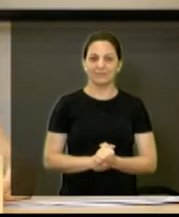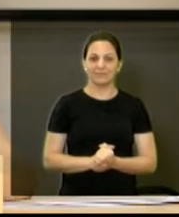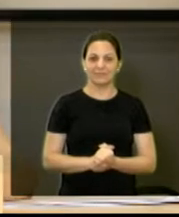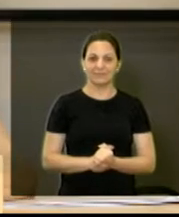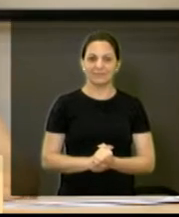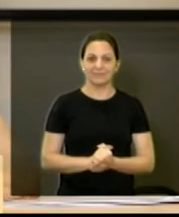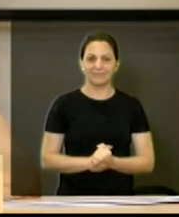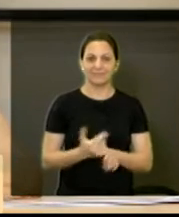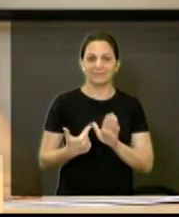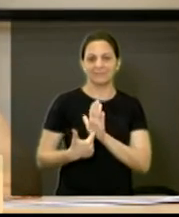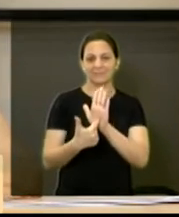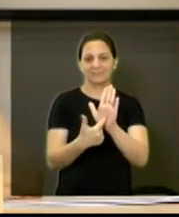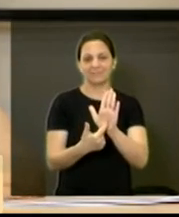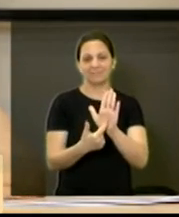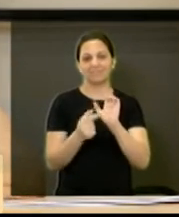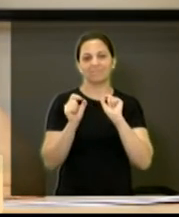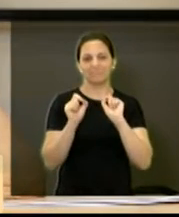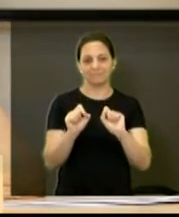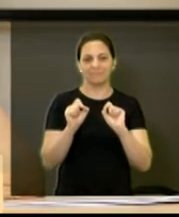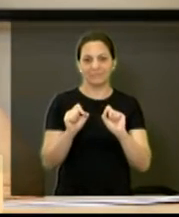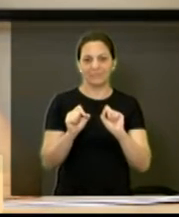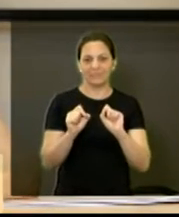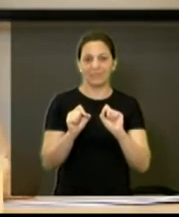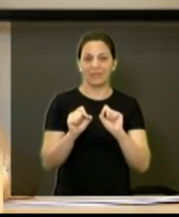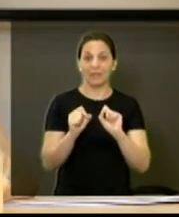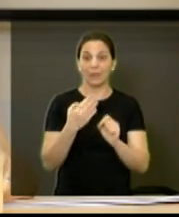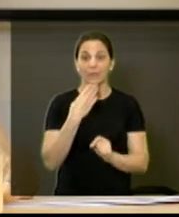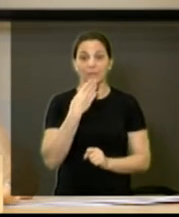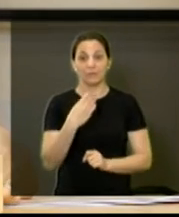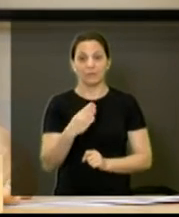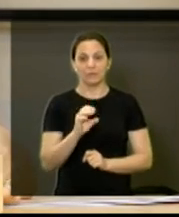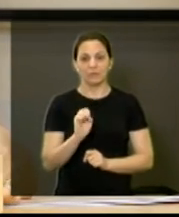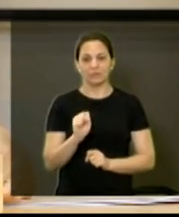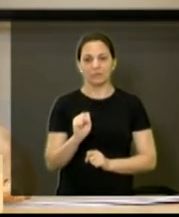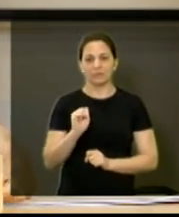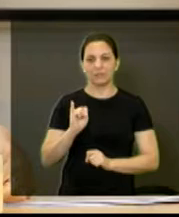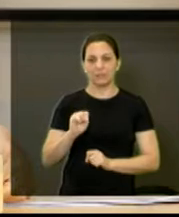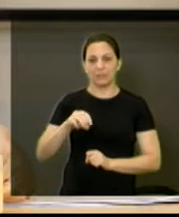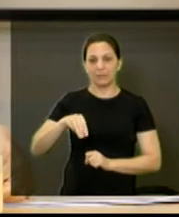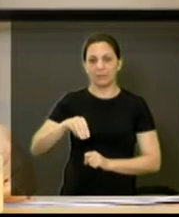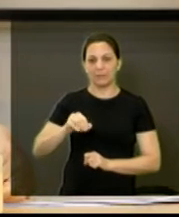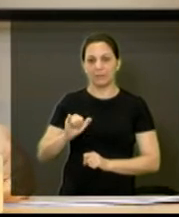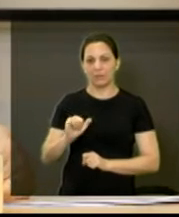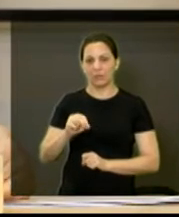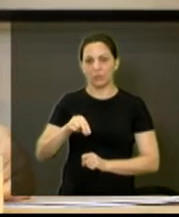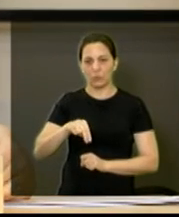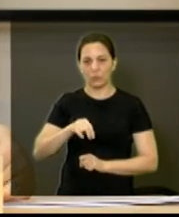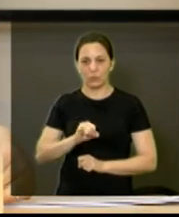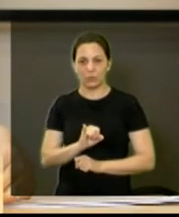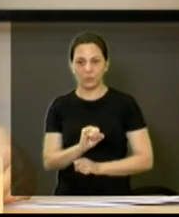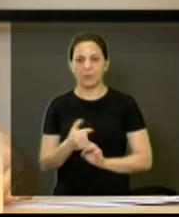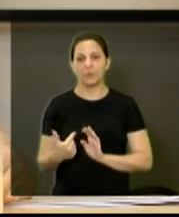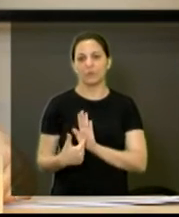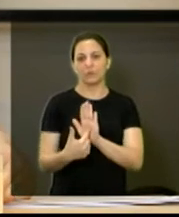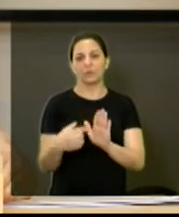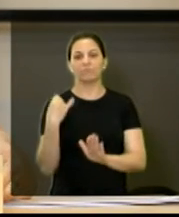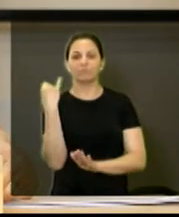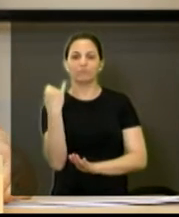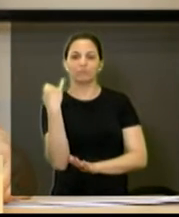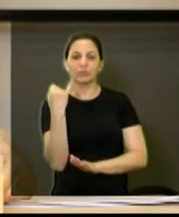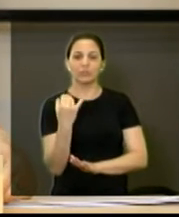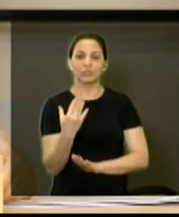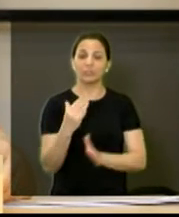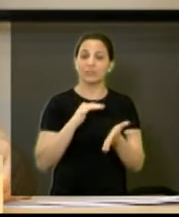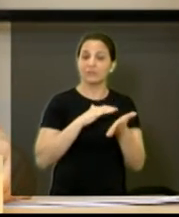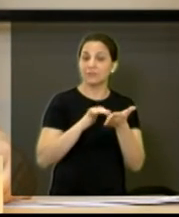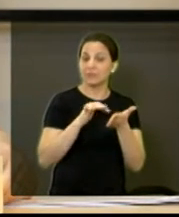Queria colocar para vocês, de acordo com a solicitação do Simeone, eu acho que é importante mostrar um pouco da